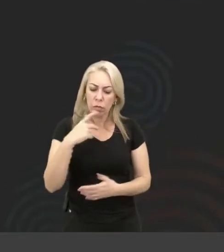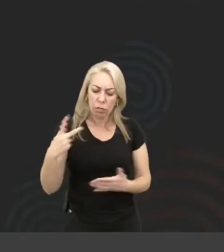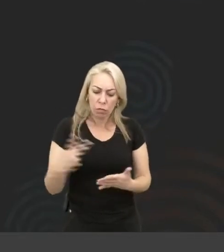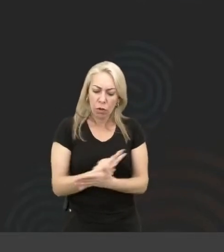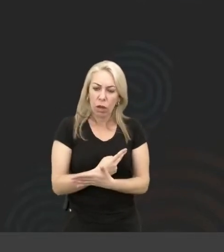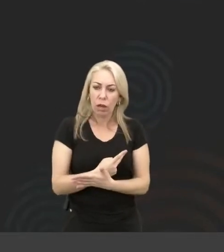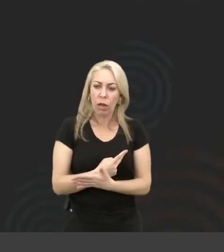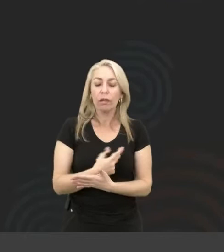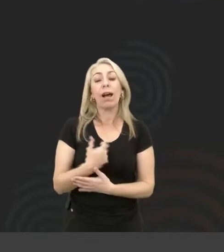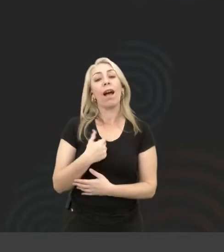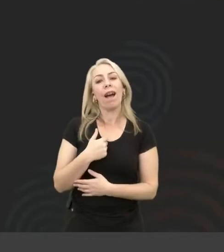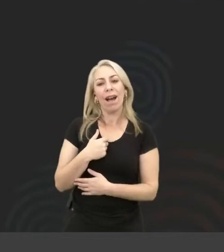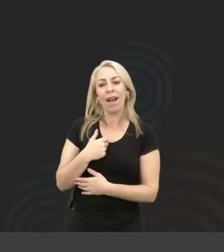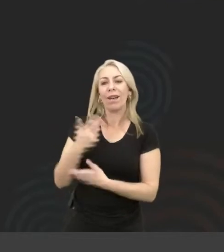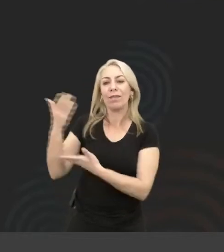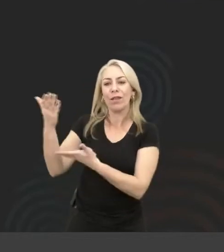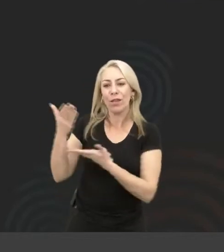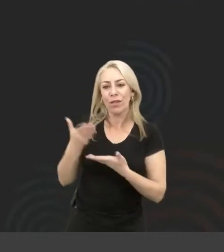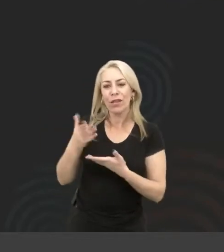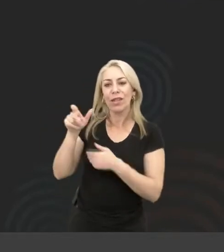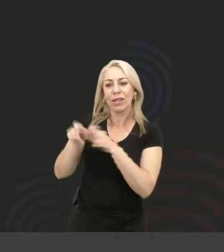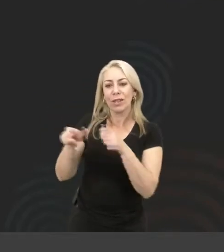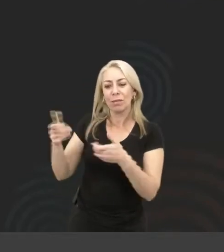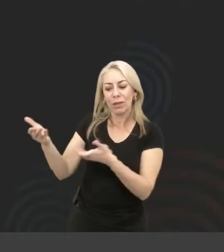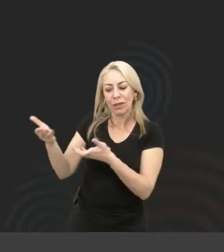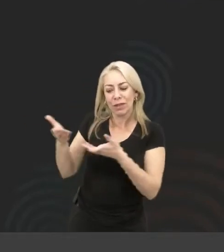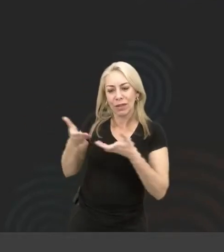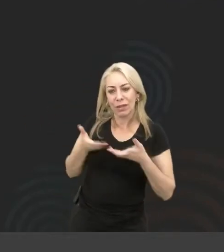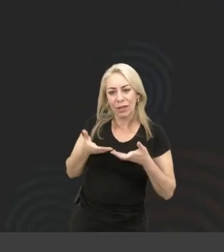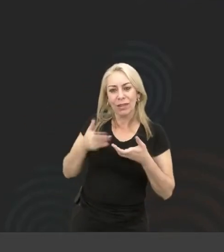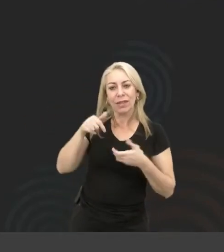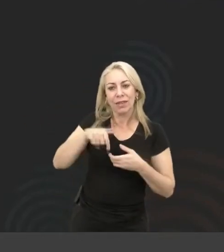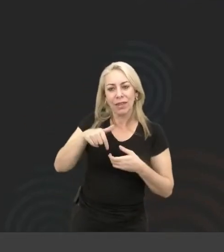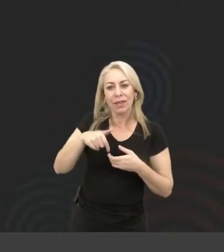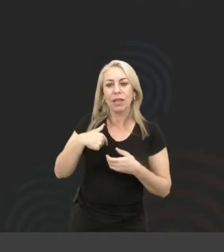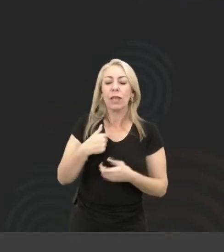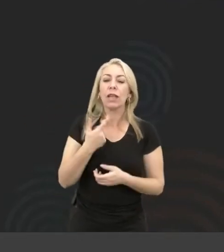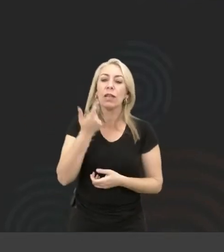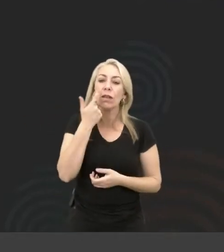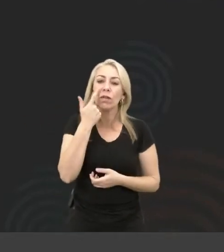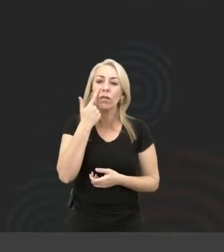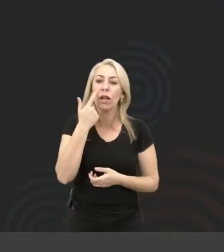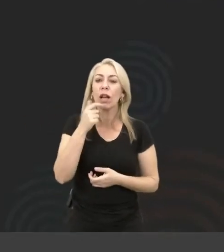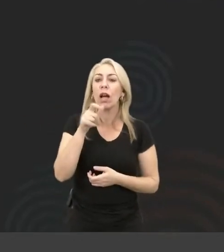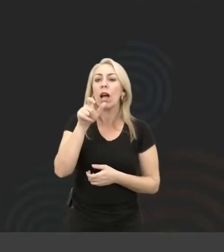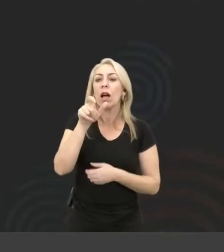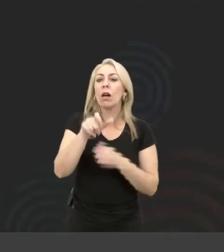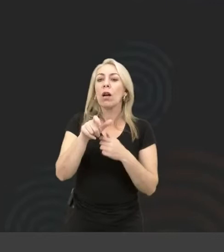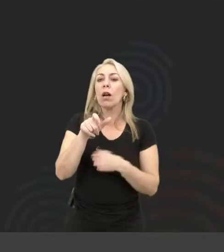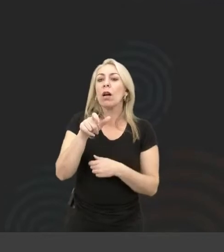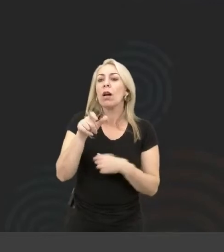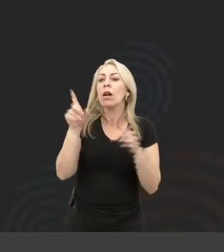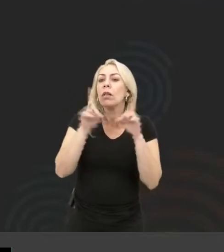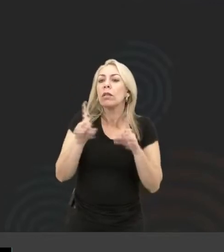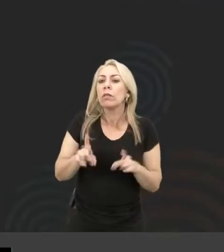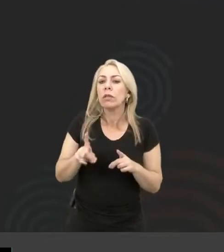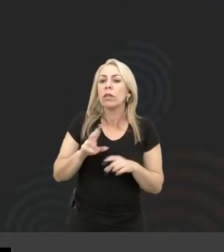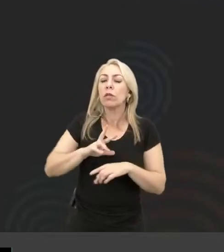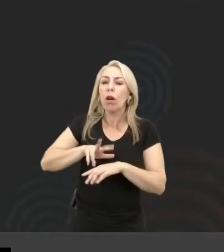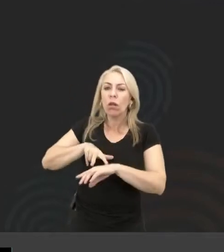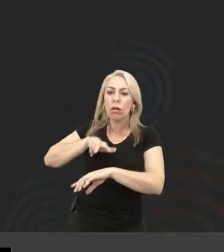Vou chamar essa galera. É a mesma coisa quando você vê uma pessoa com deficiência em posição de